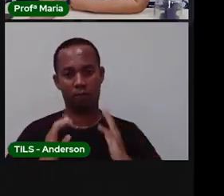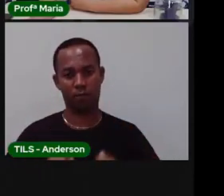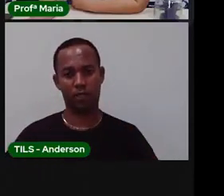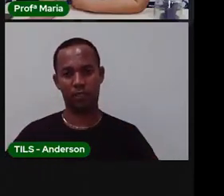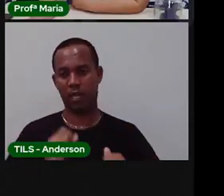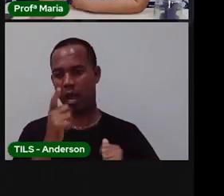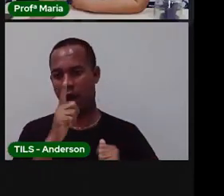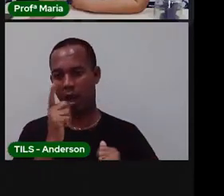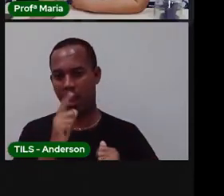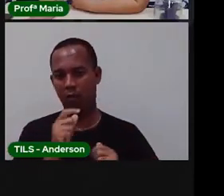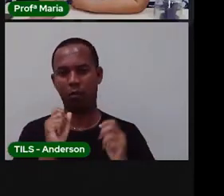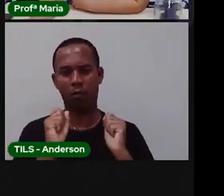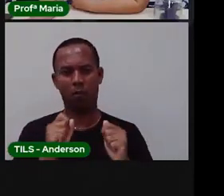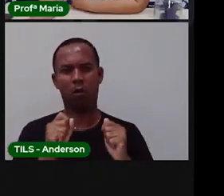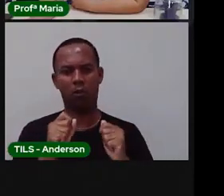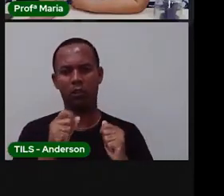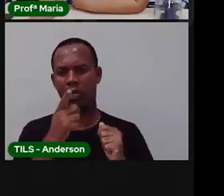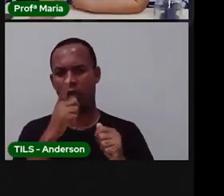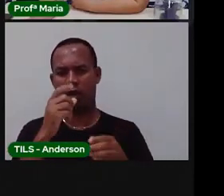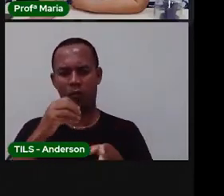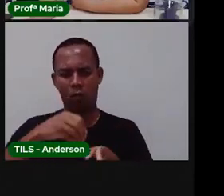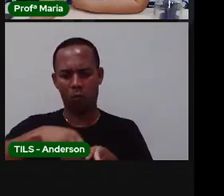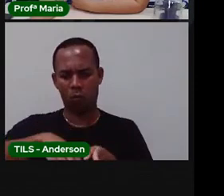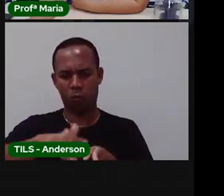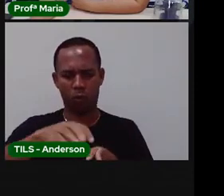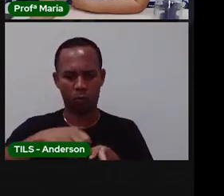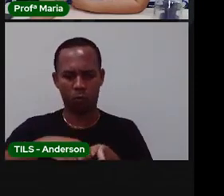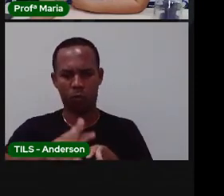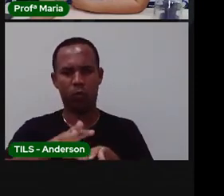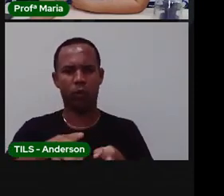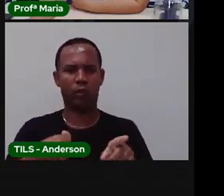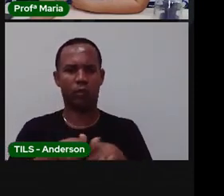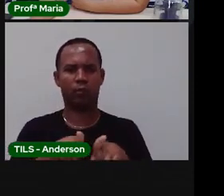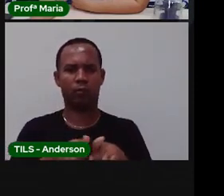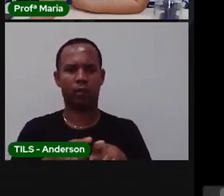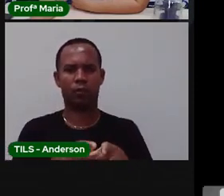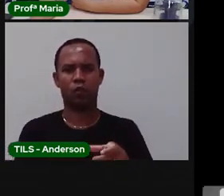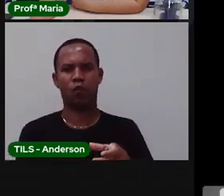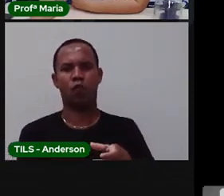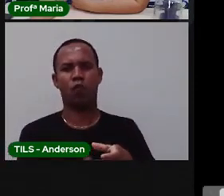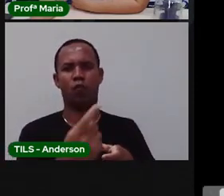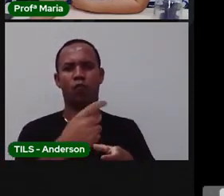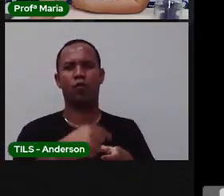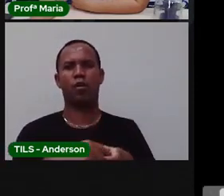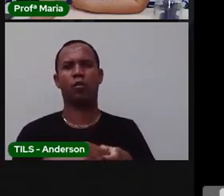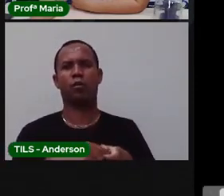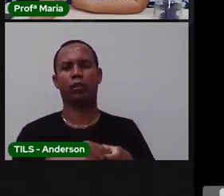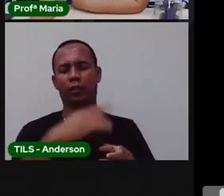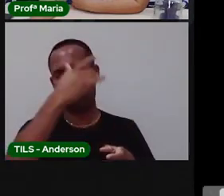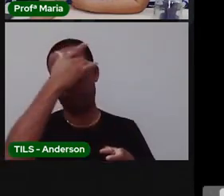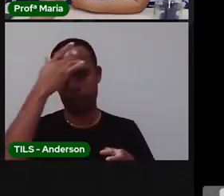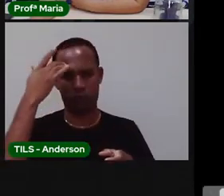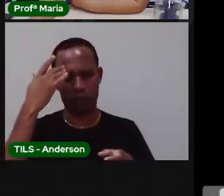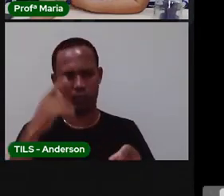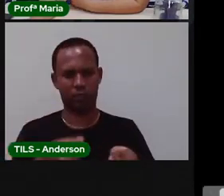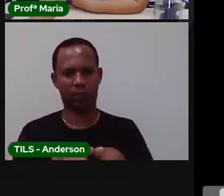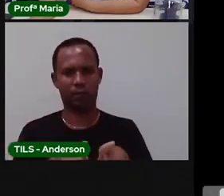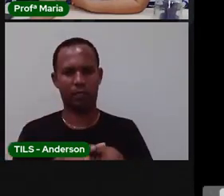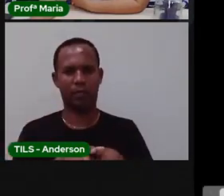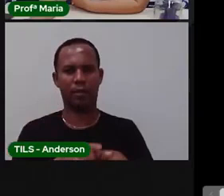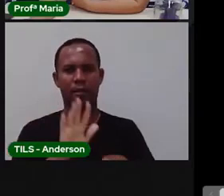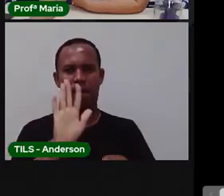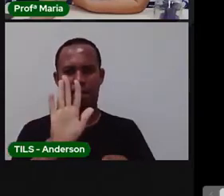a água pode ser devolvida aos rios e represas para voltar a ser utilizadas pelas pessoas no